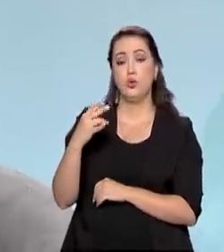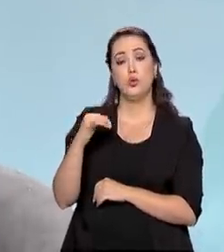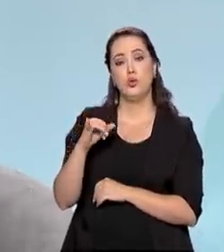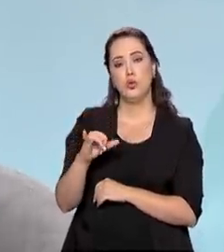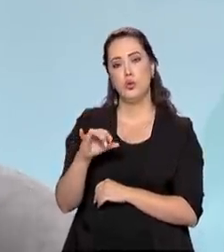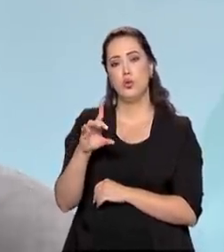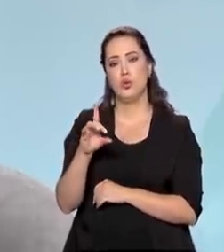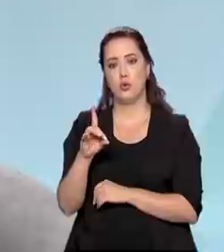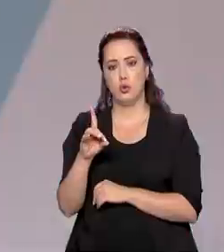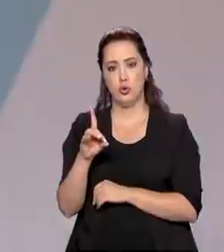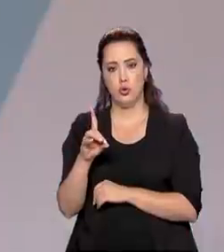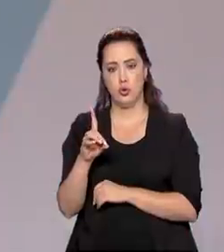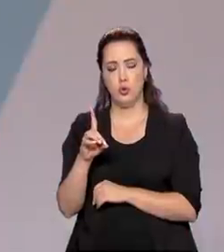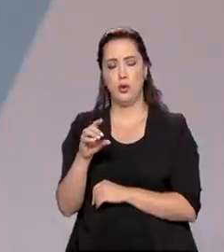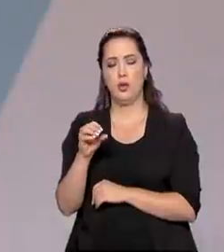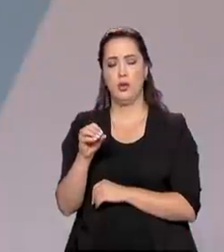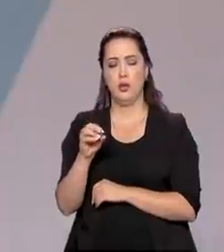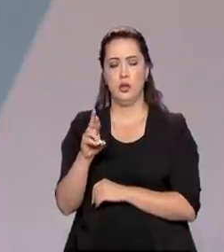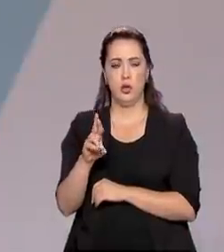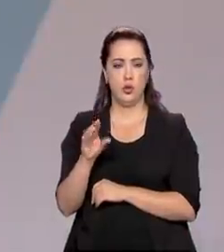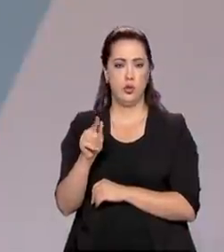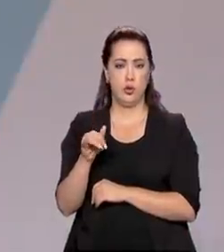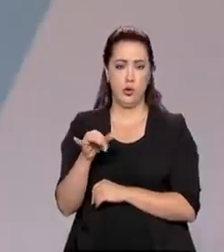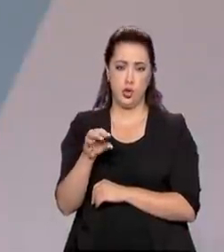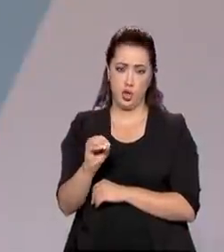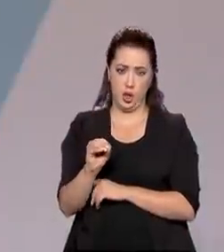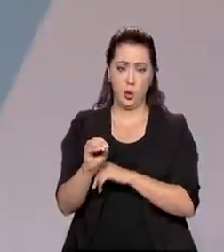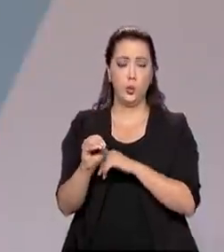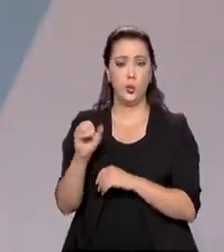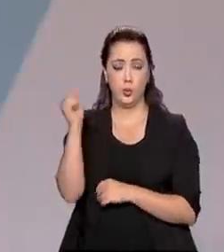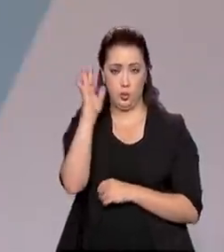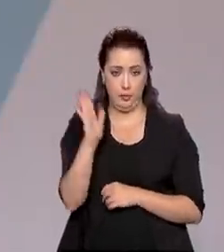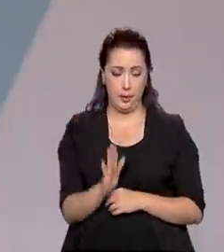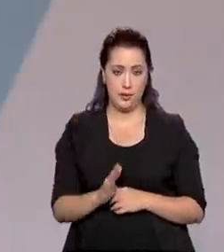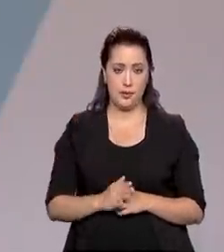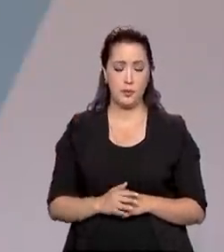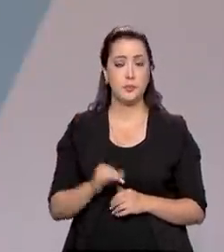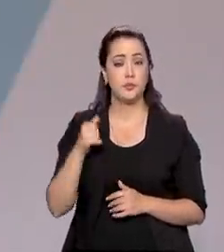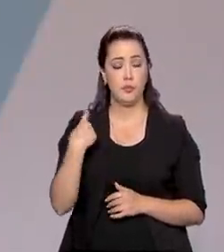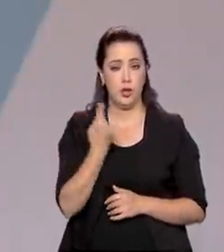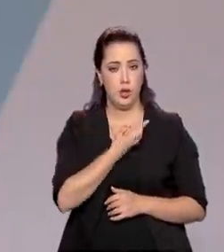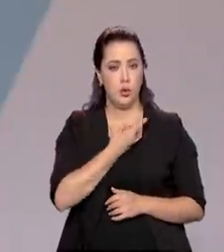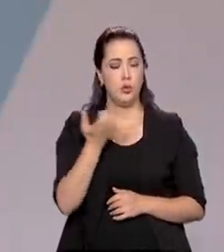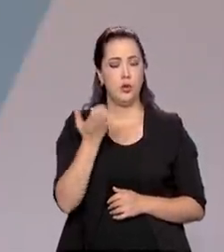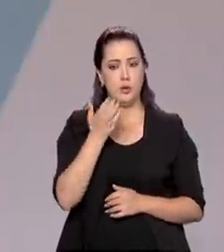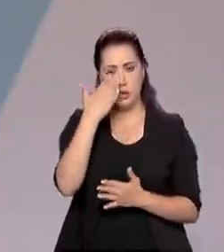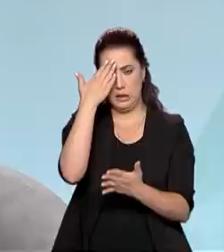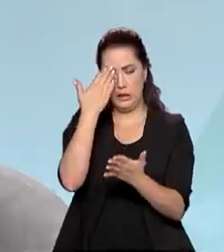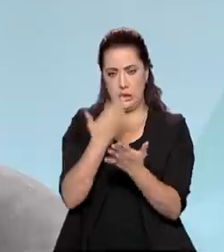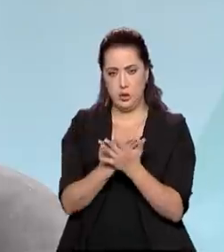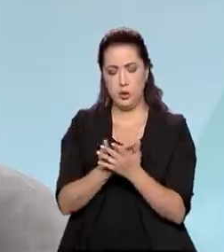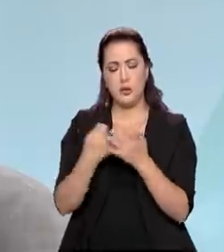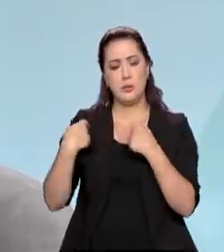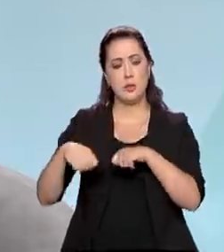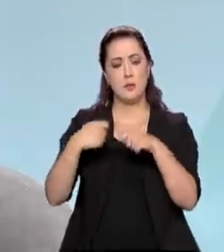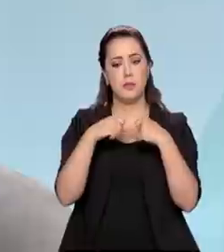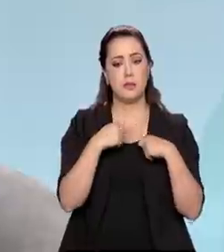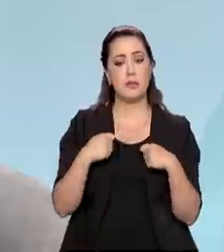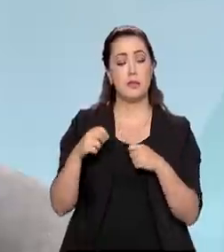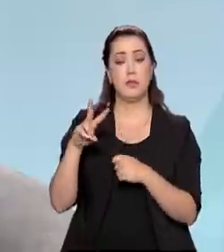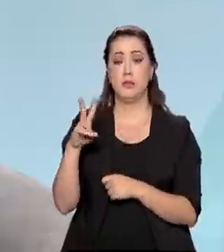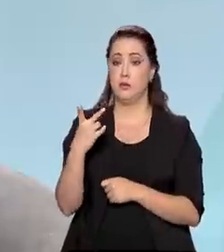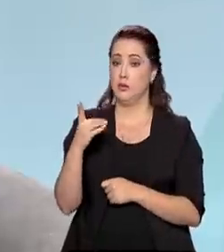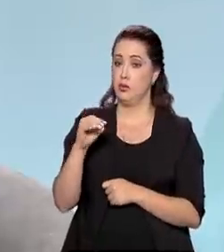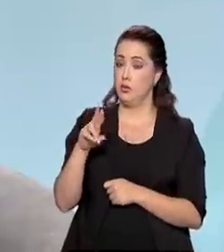produção, o uso, o transporte, o armazenamento do hidrogênio no Brasil. Então, nós defendemos, além do hidrogênio verde, outras